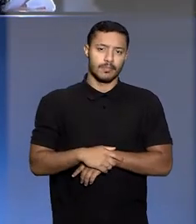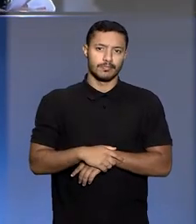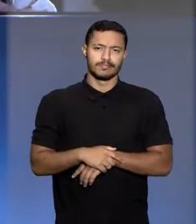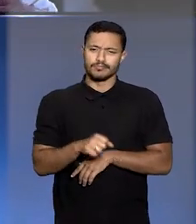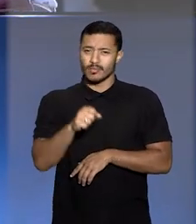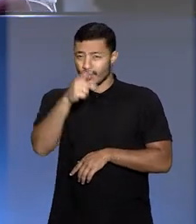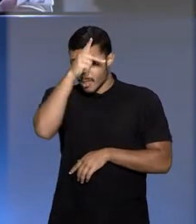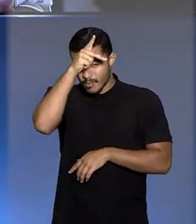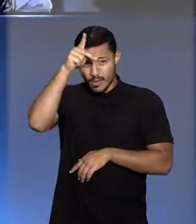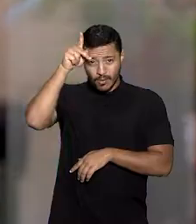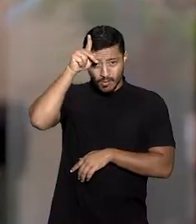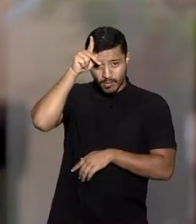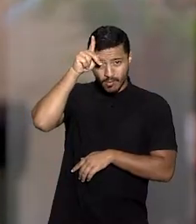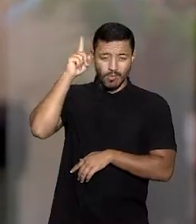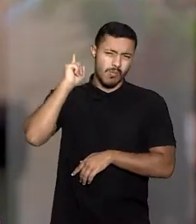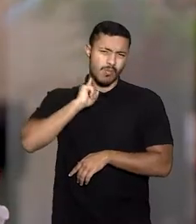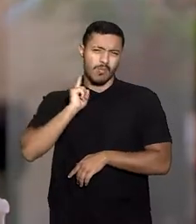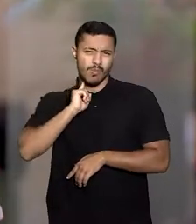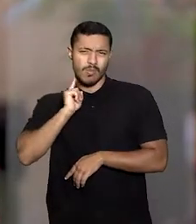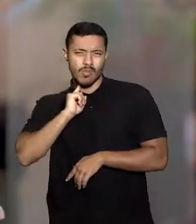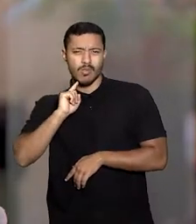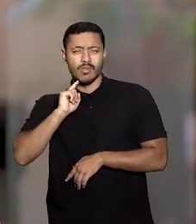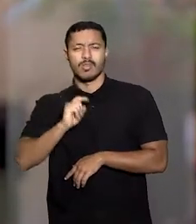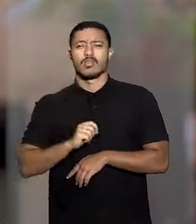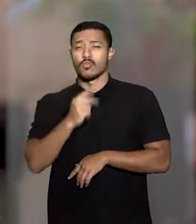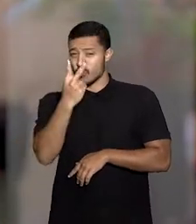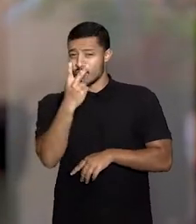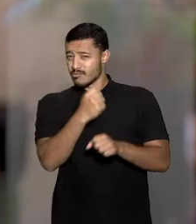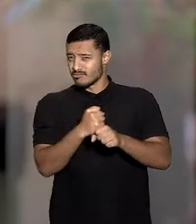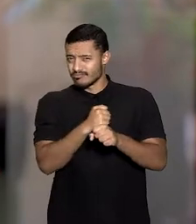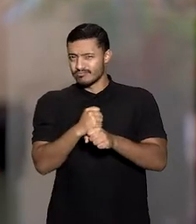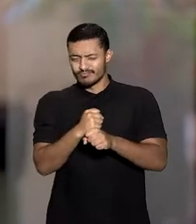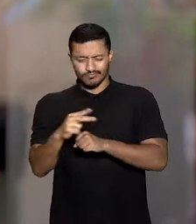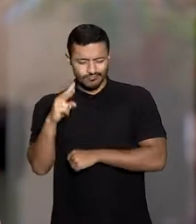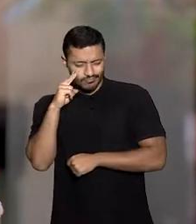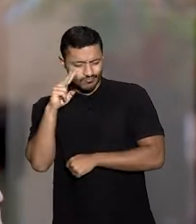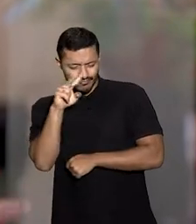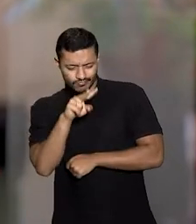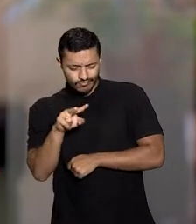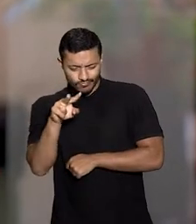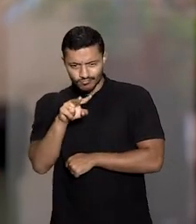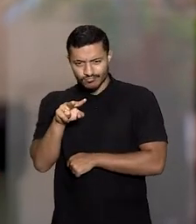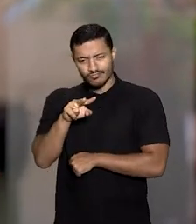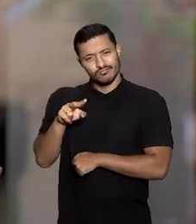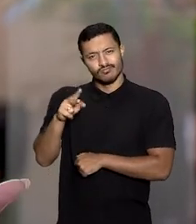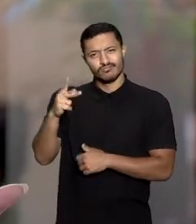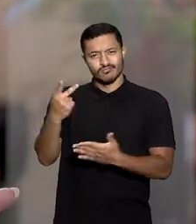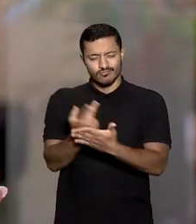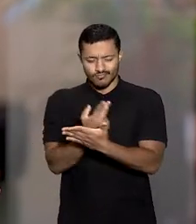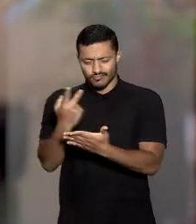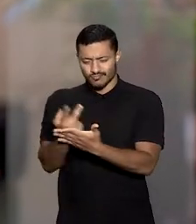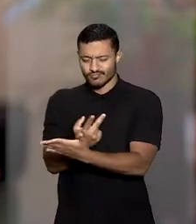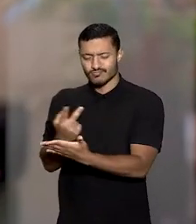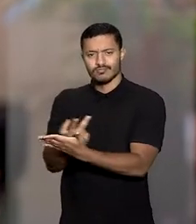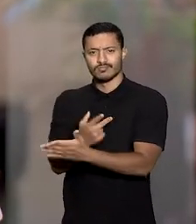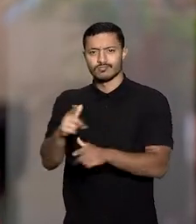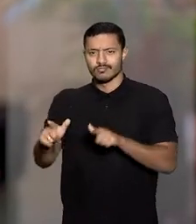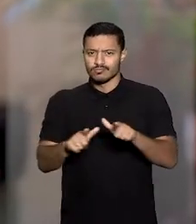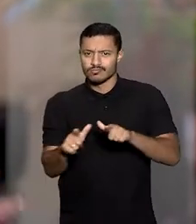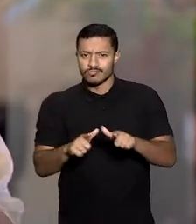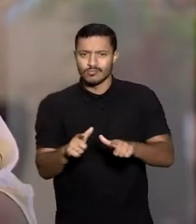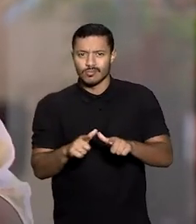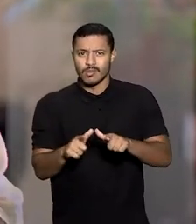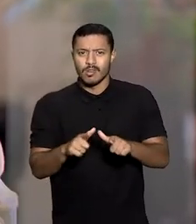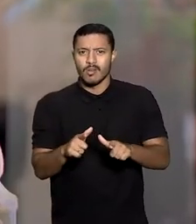Prefeitura de Juiz de Fora, nos últimos dois anos, foram verificadas inúmeras falhas na prestação do serviço por